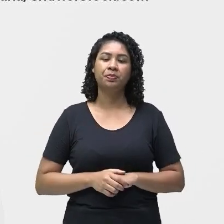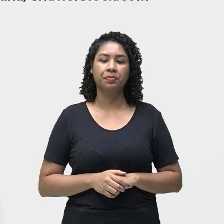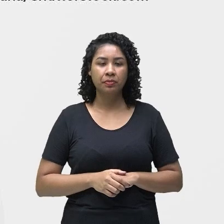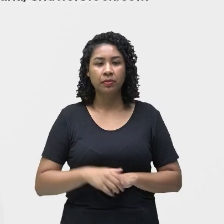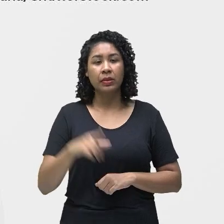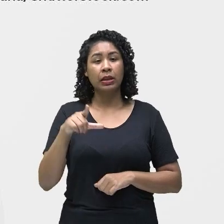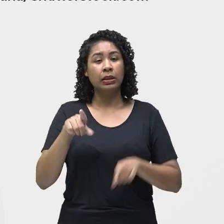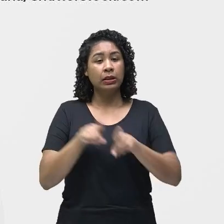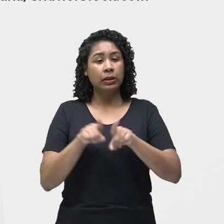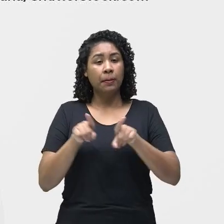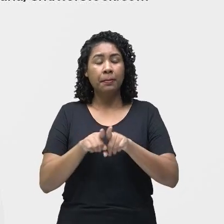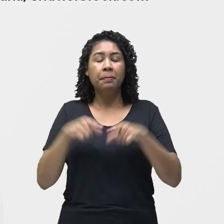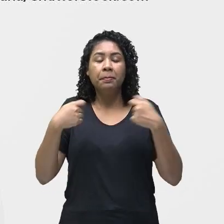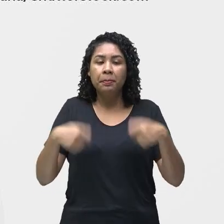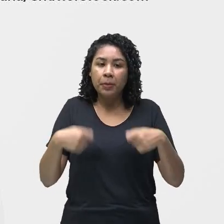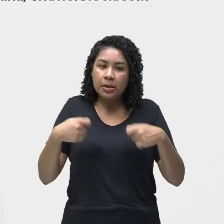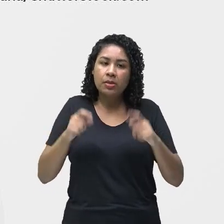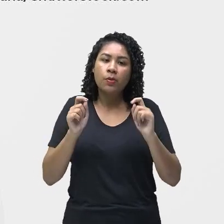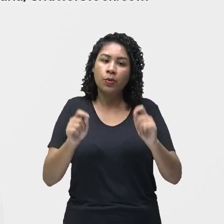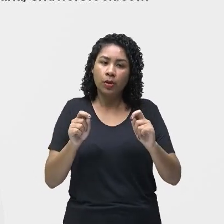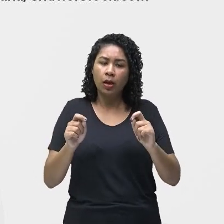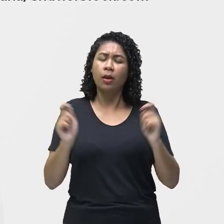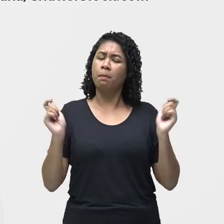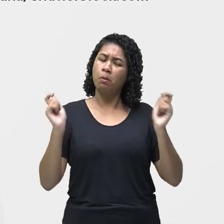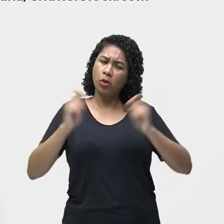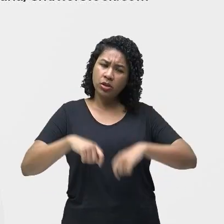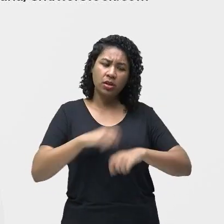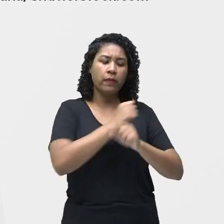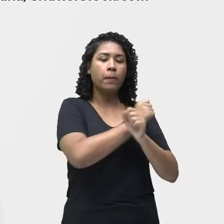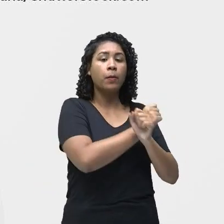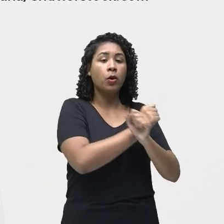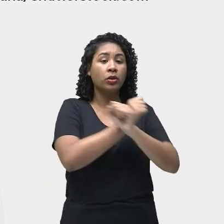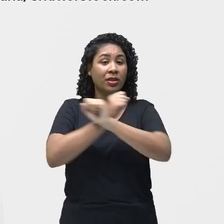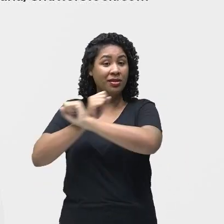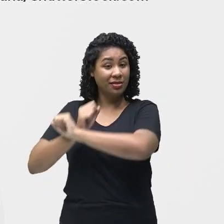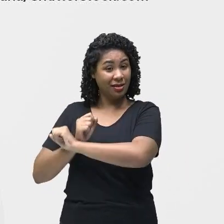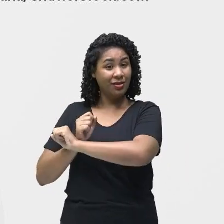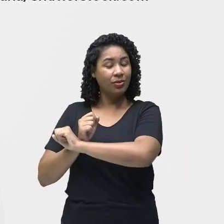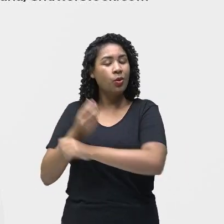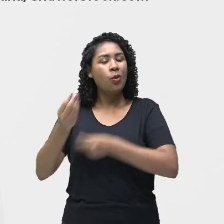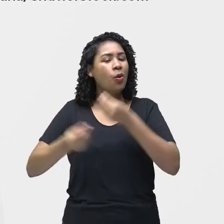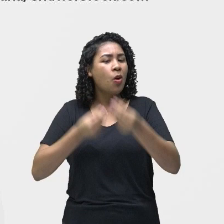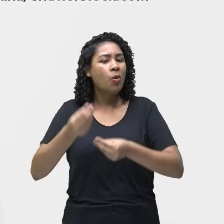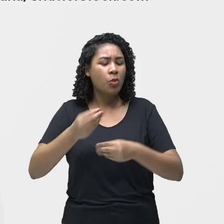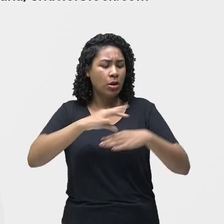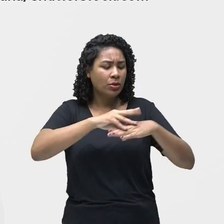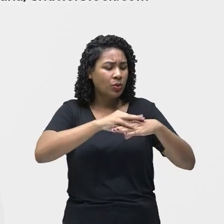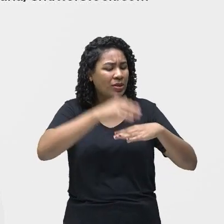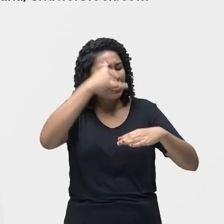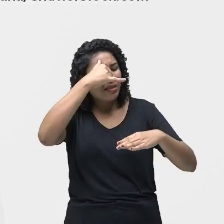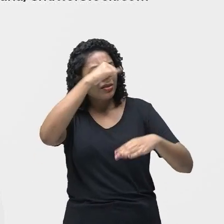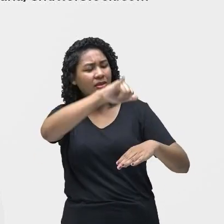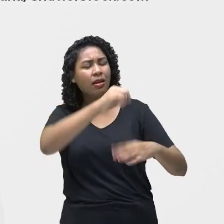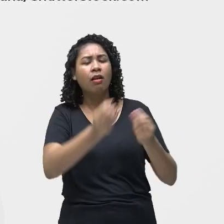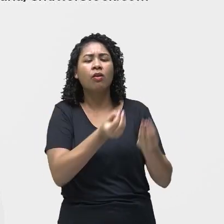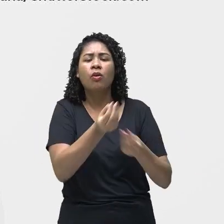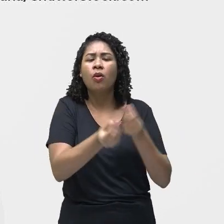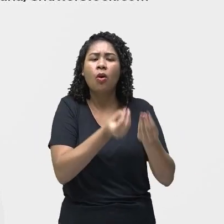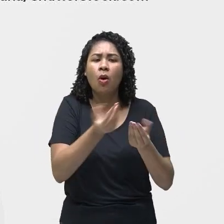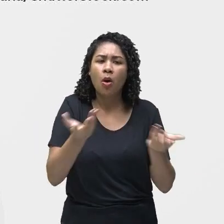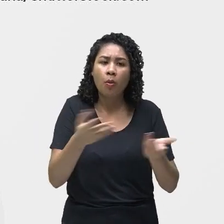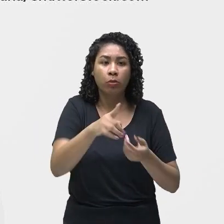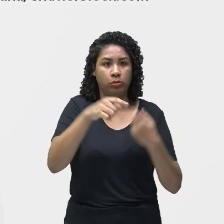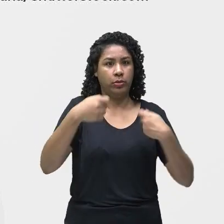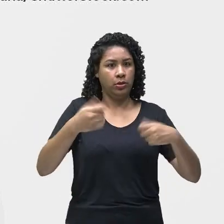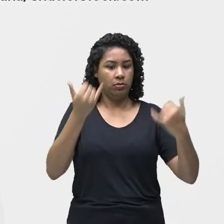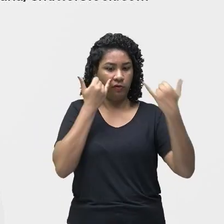existe prevenção contra essas doenças. O que a gente pode fazer, o que eu posso fazer, o que você pode fazer e divulgar